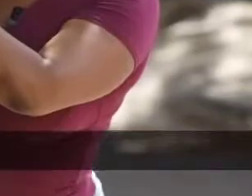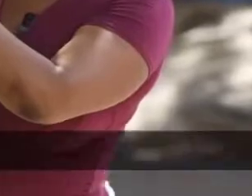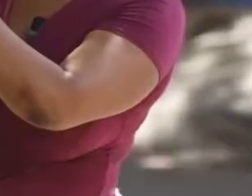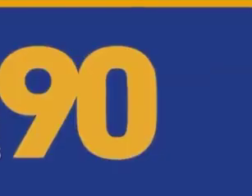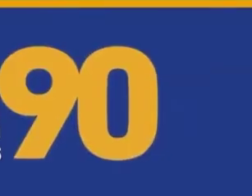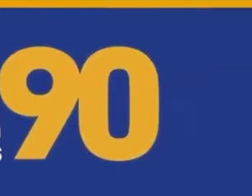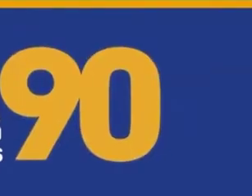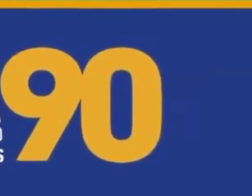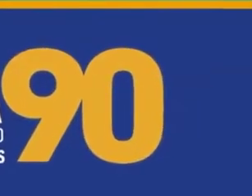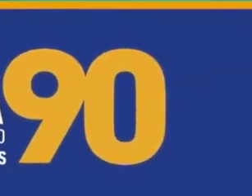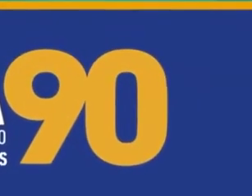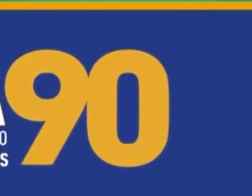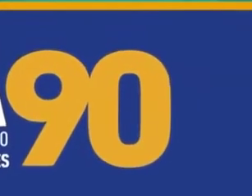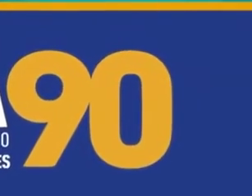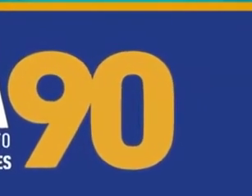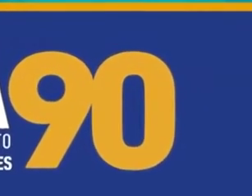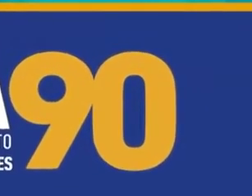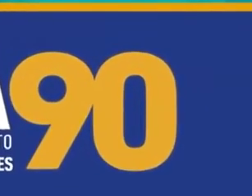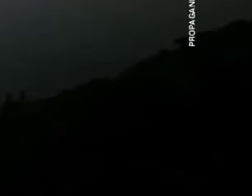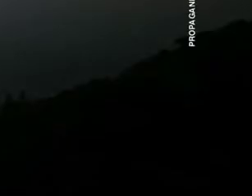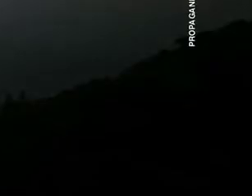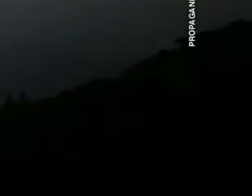é Fabiano Caseca.